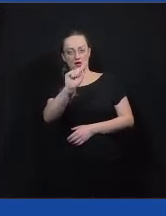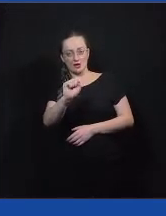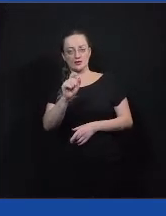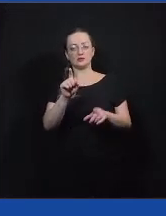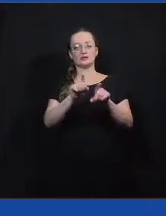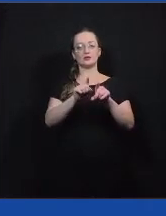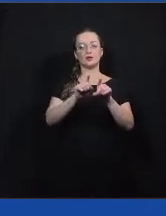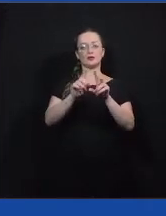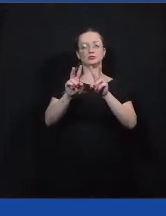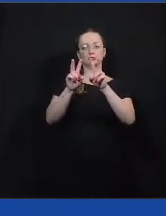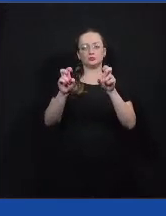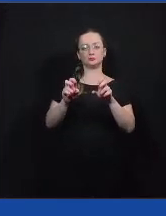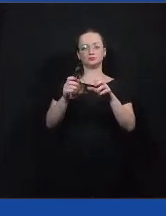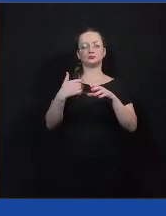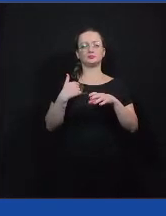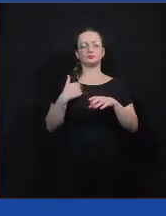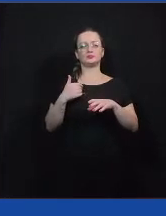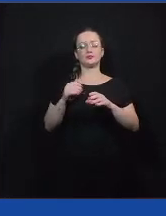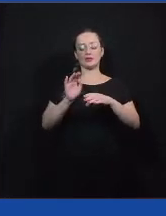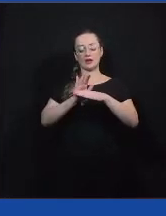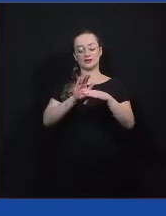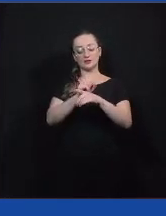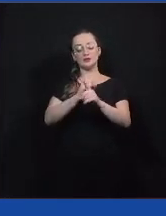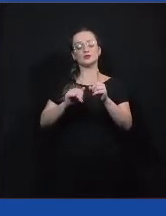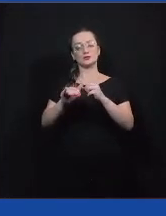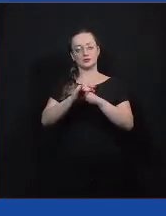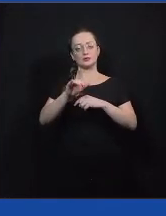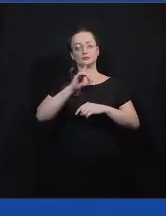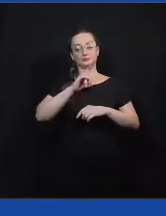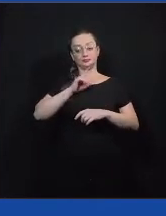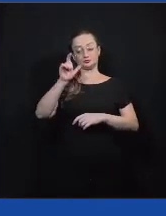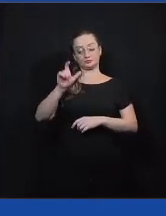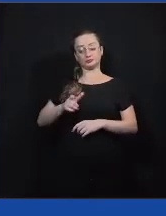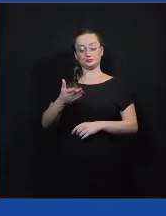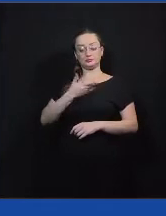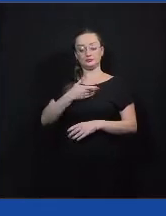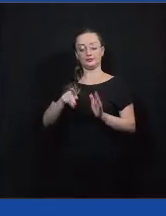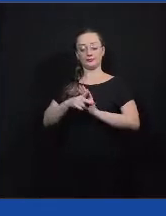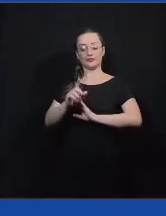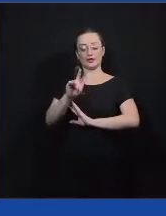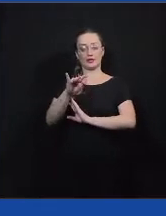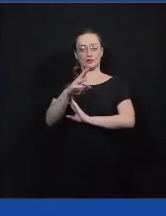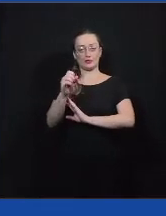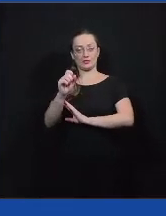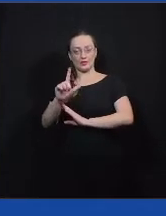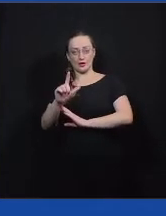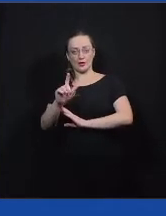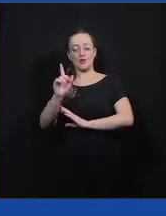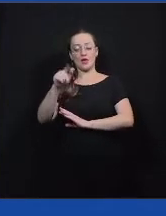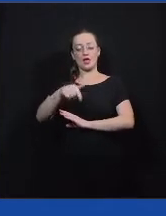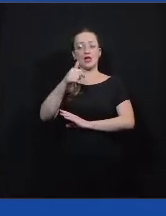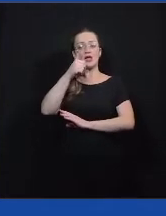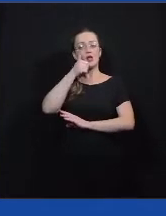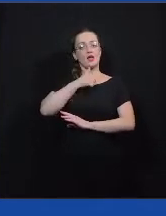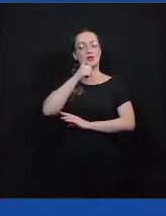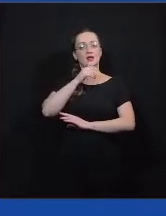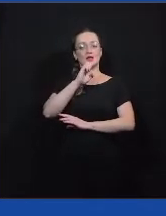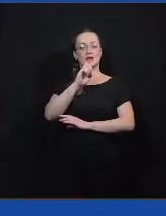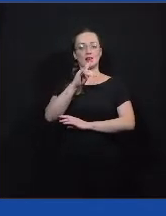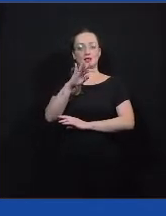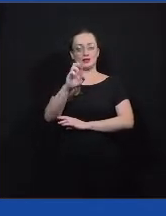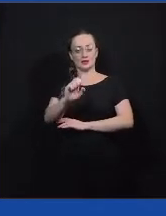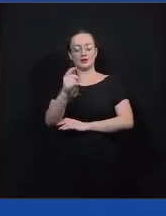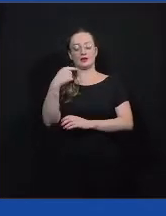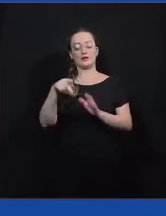questão da assistência social mesmo, que veio até uma amiga do Leonel, a Elaine de Campinas, se não me engano, ela veio falar para a gente e nós